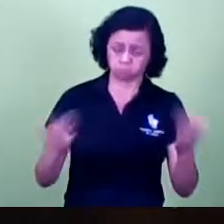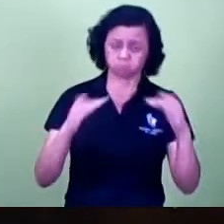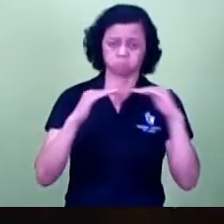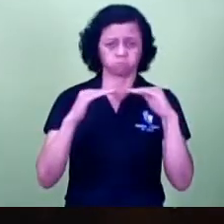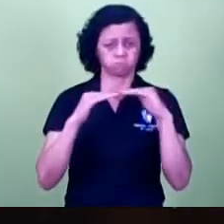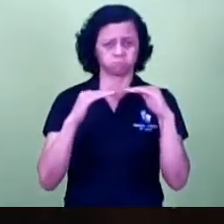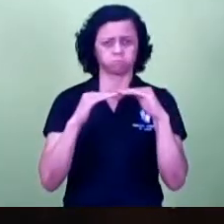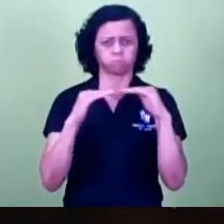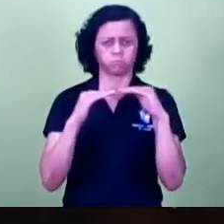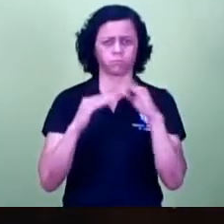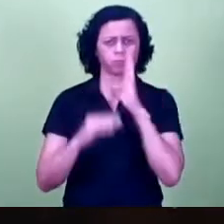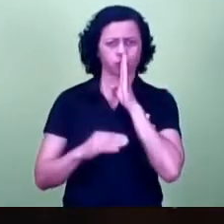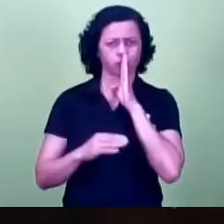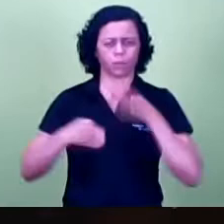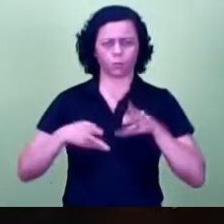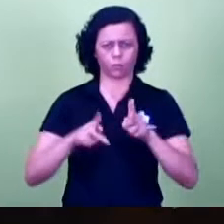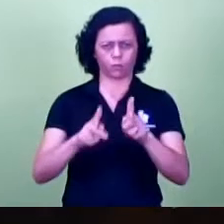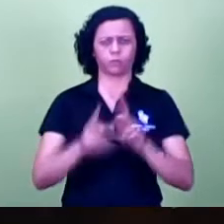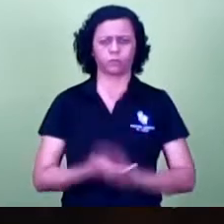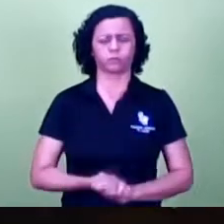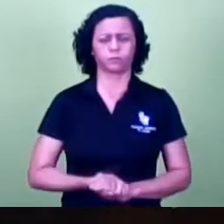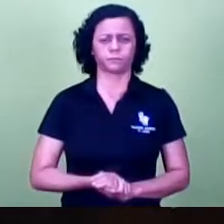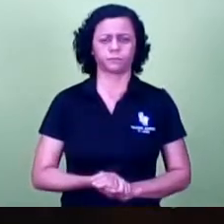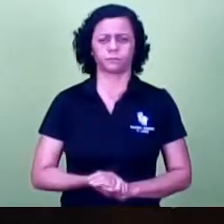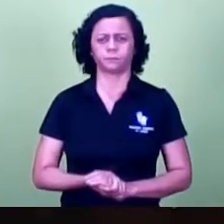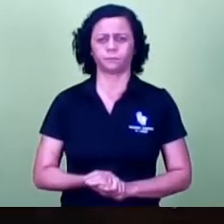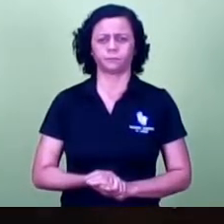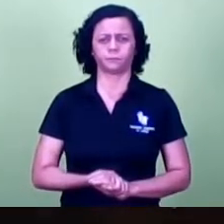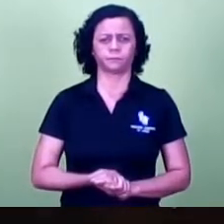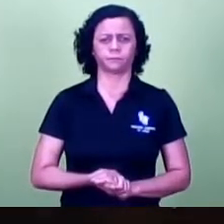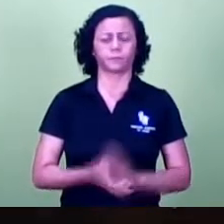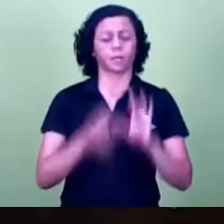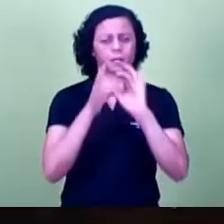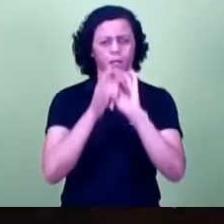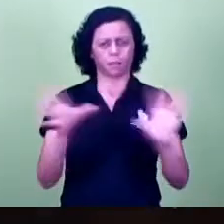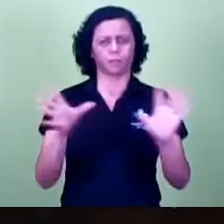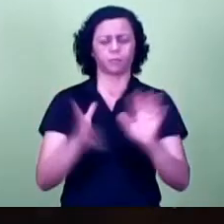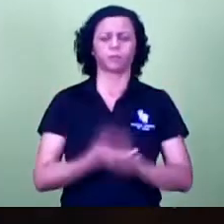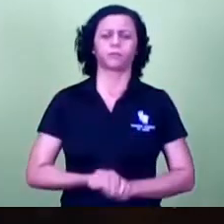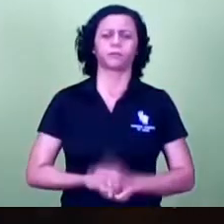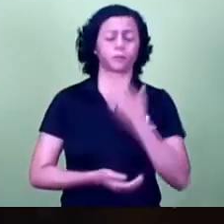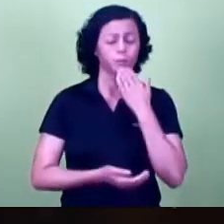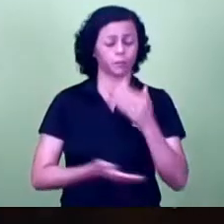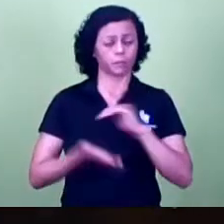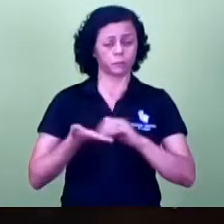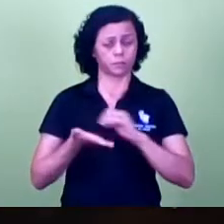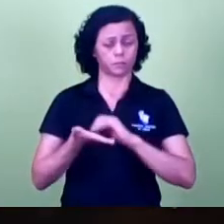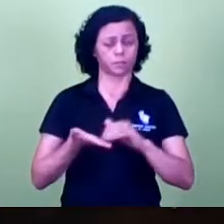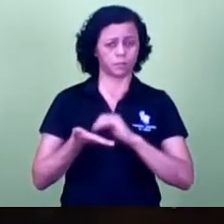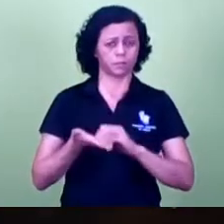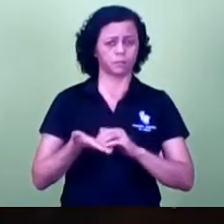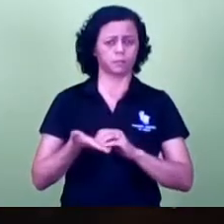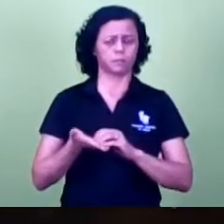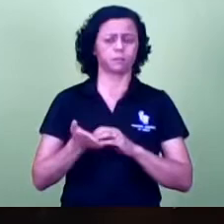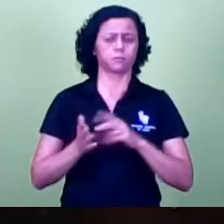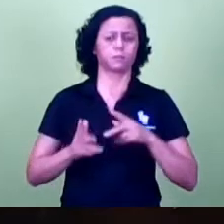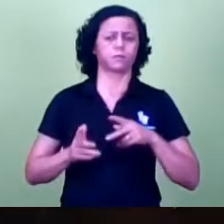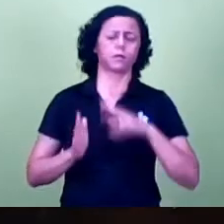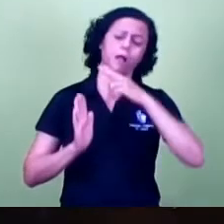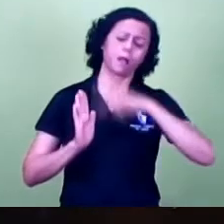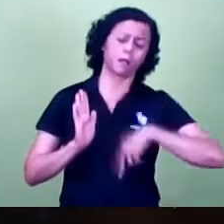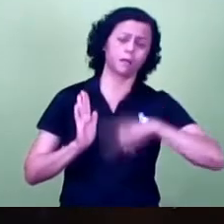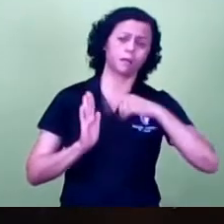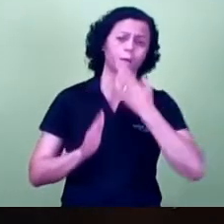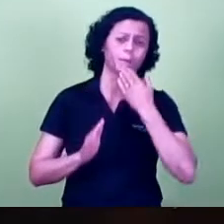vereadoras que concordam, permaneçam como estão. Aprovado. Sozido vossa excelência, que proceda à leitura dos